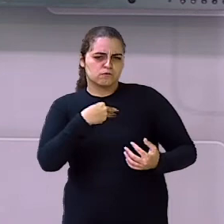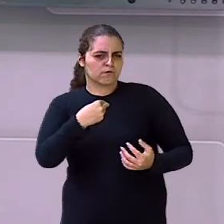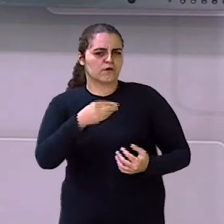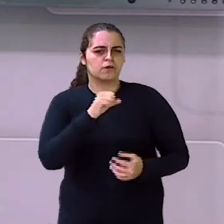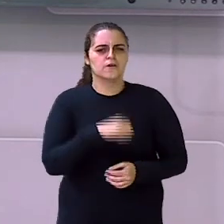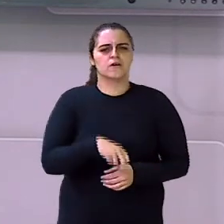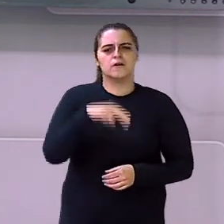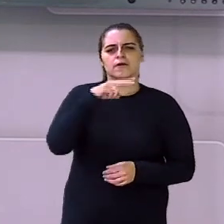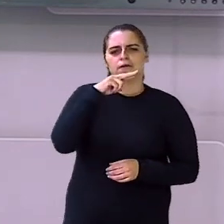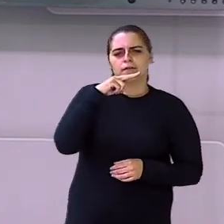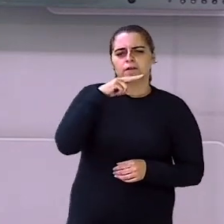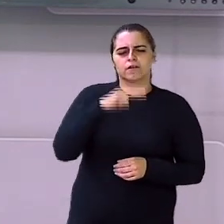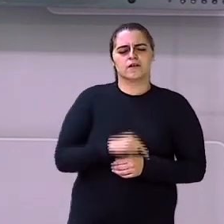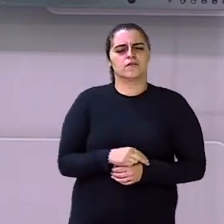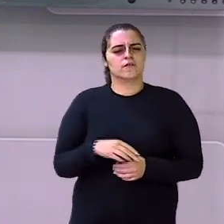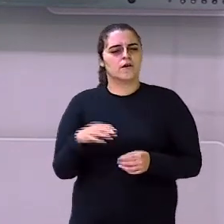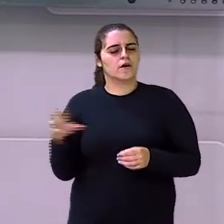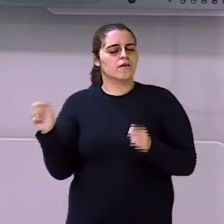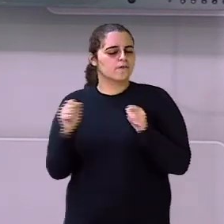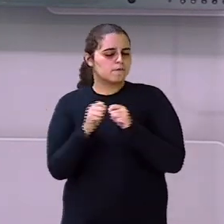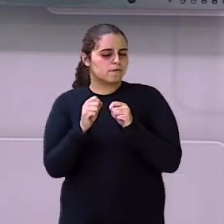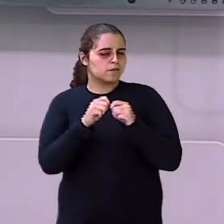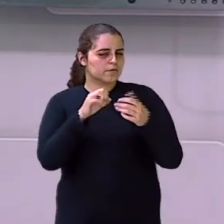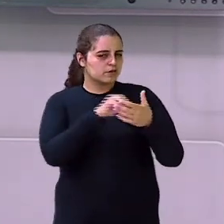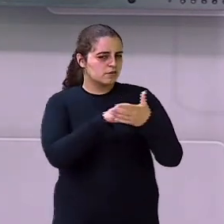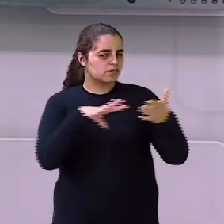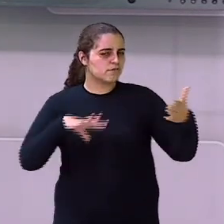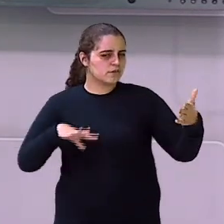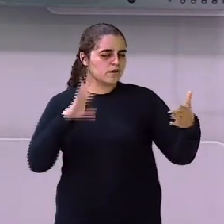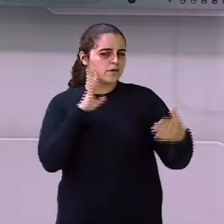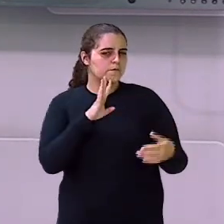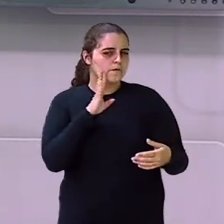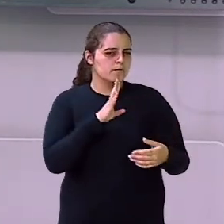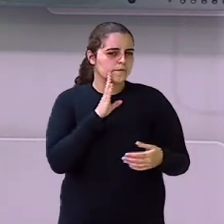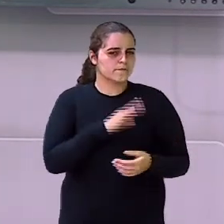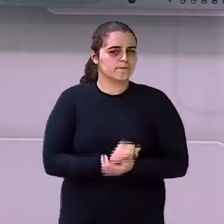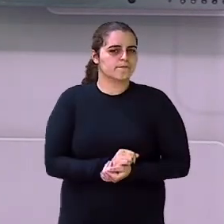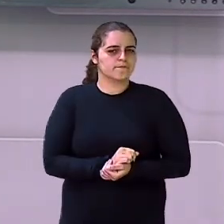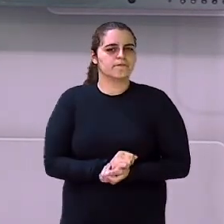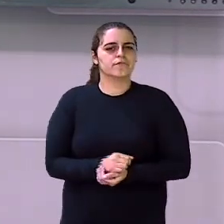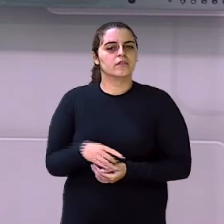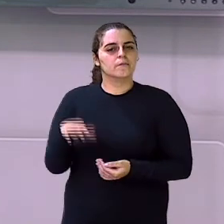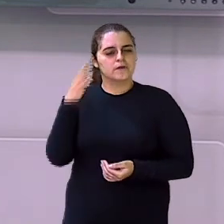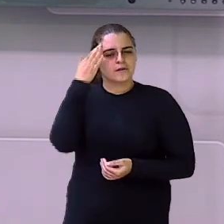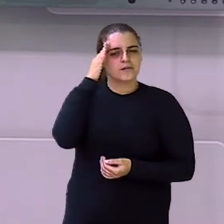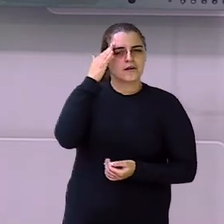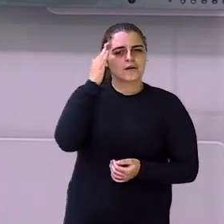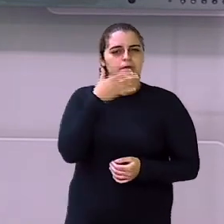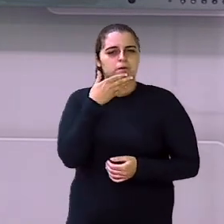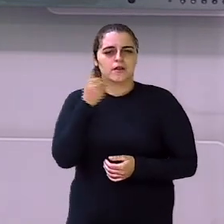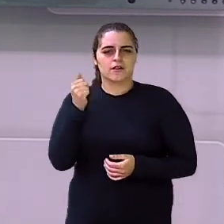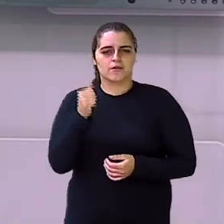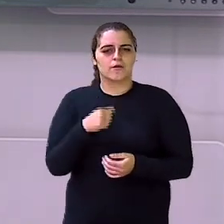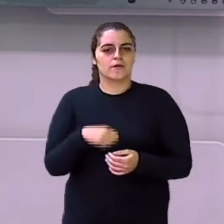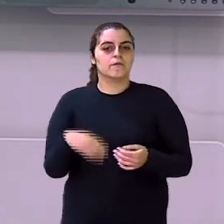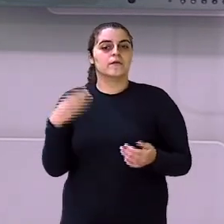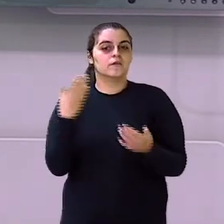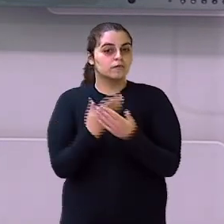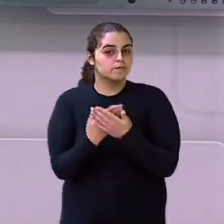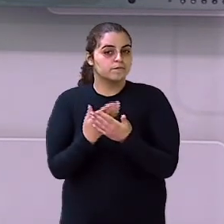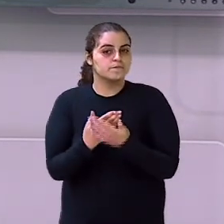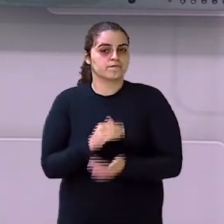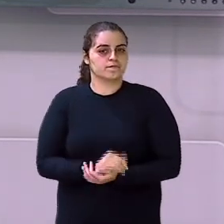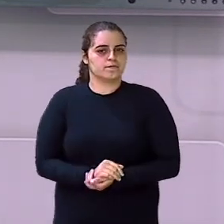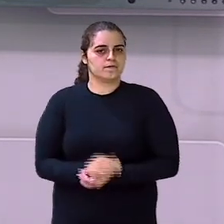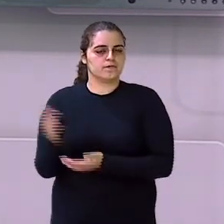poder viver Agora a gente vai fazer Algumas atividades Uma atividade Perdão Pra gente poder entender Tudo que a gente Aprendeu nessa aula